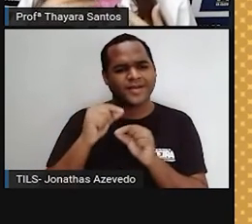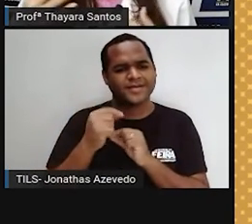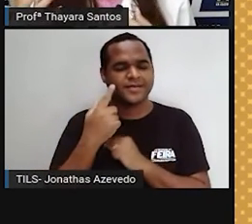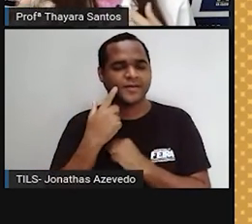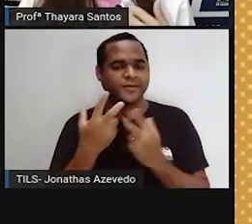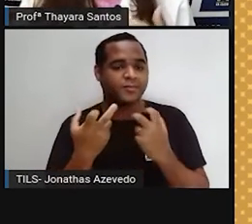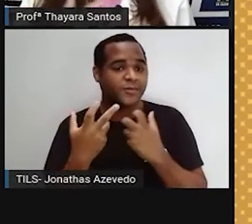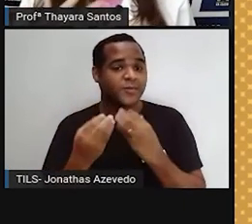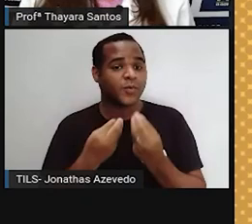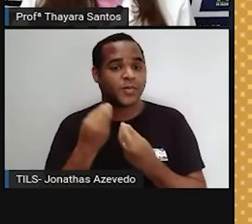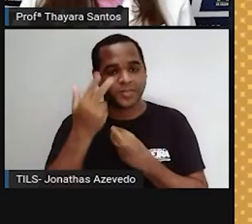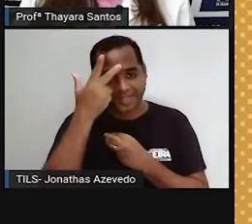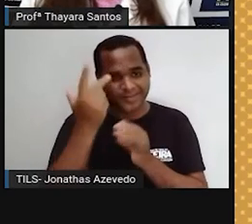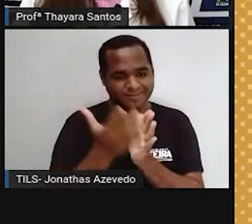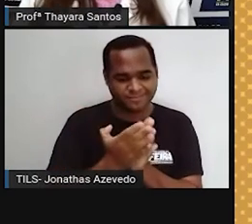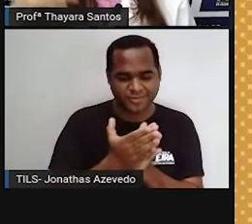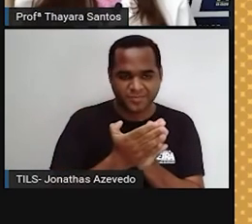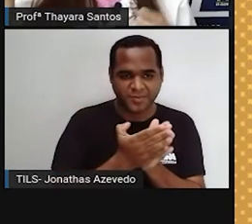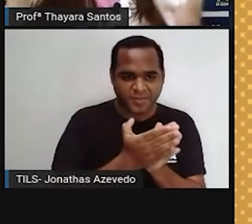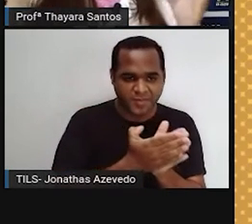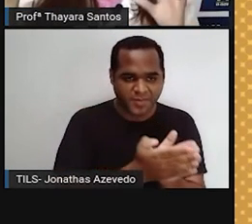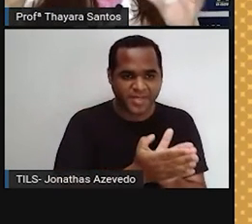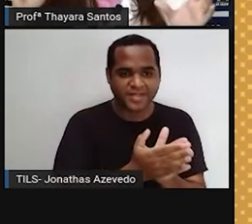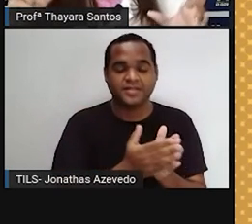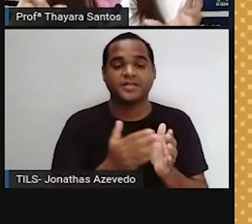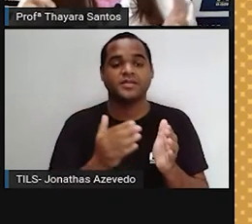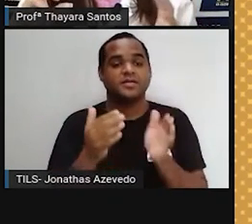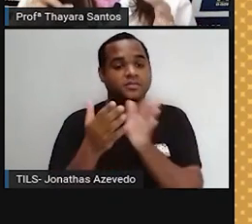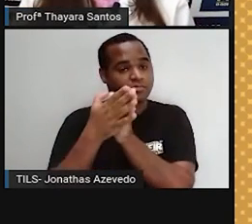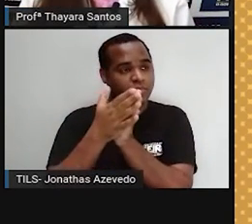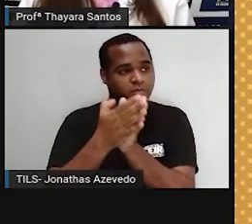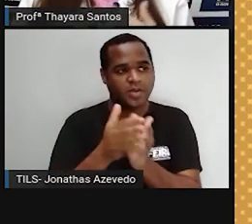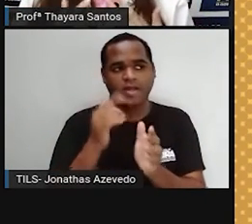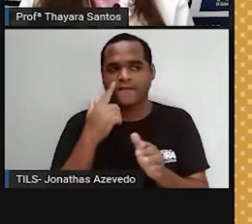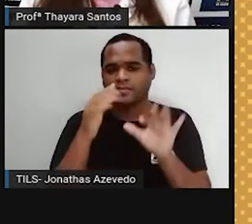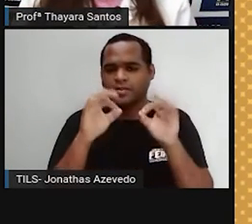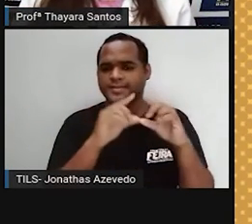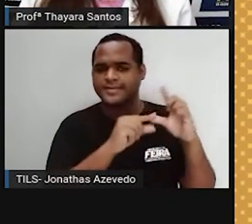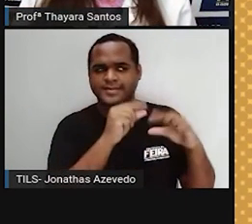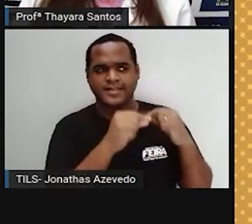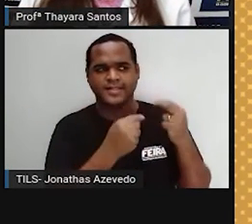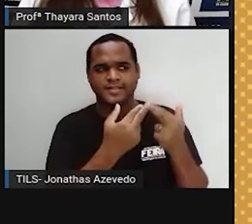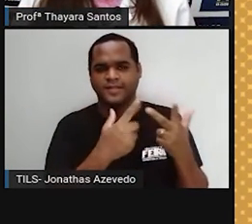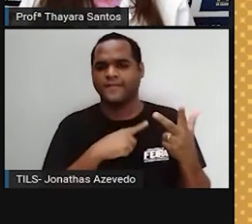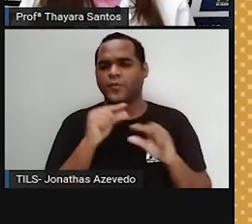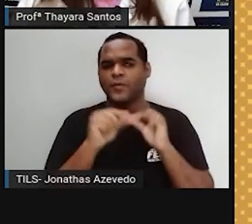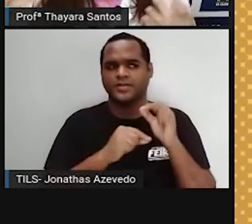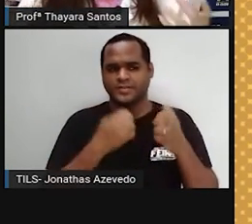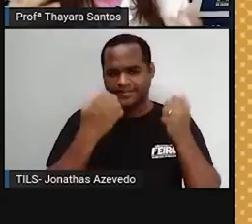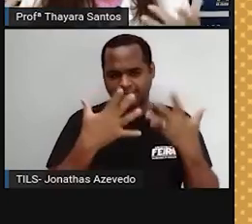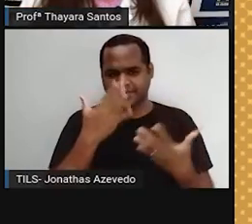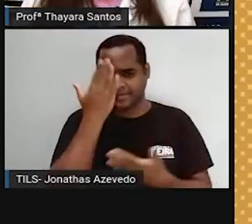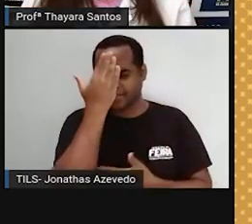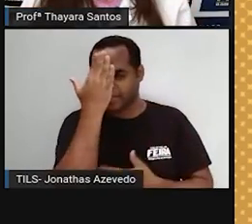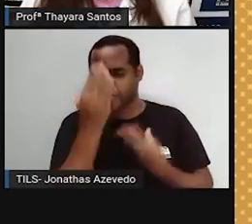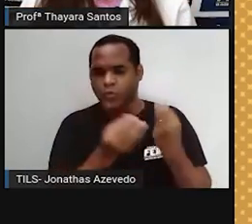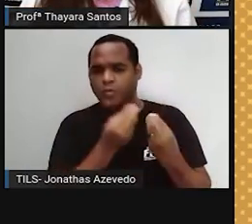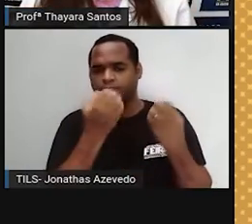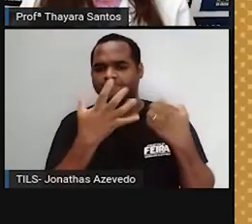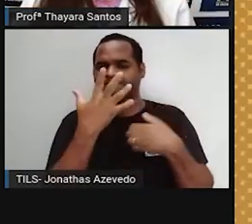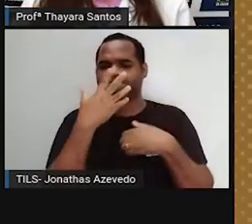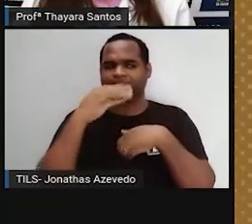Então, os navegantes utilizavam a posição das estrelas para eles poderem saber onde eles estavam. Então, era uma forma de